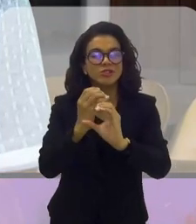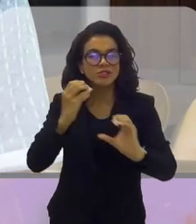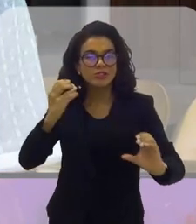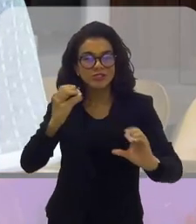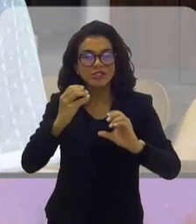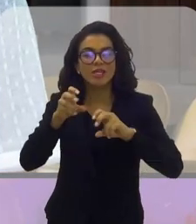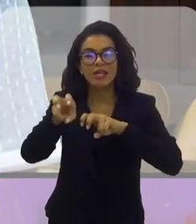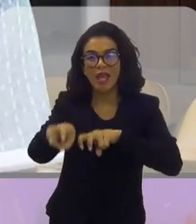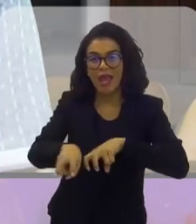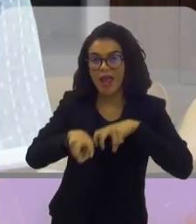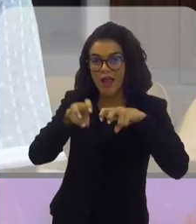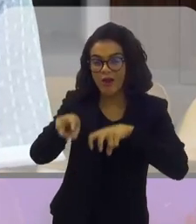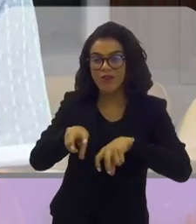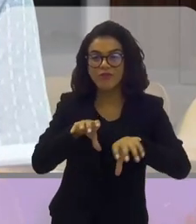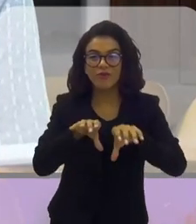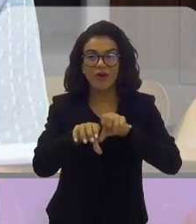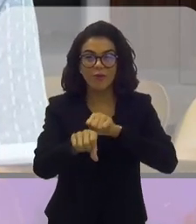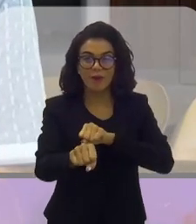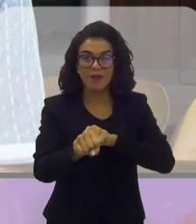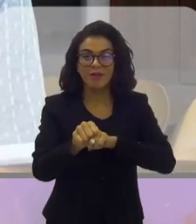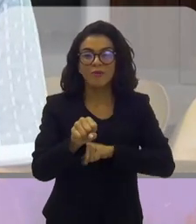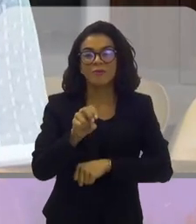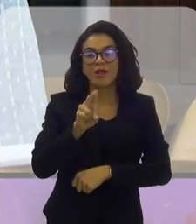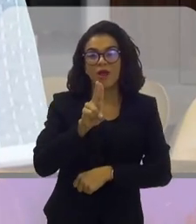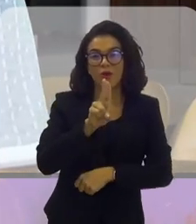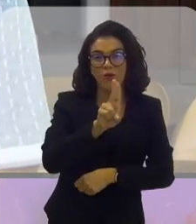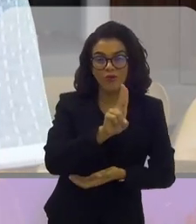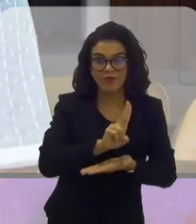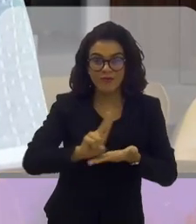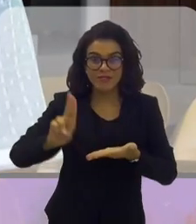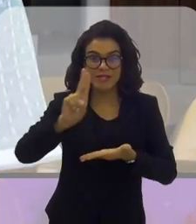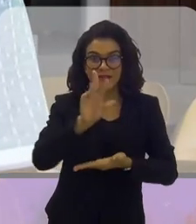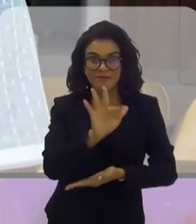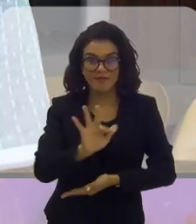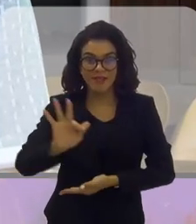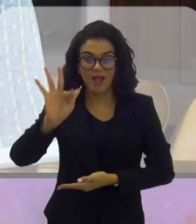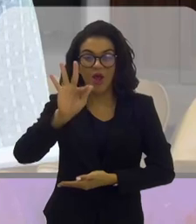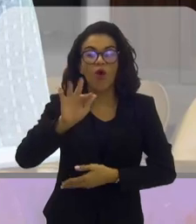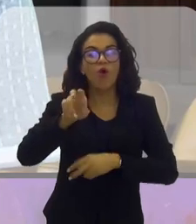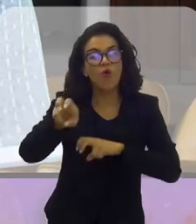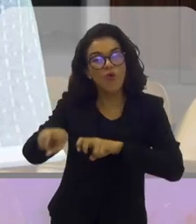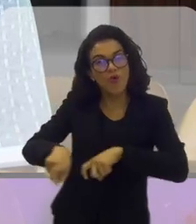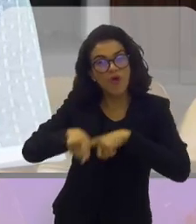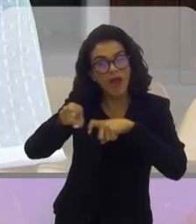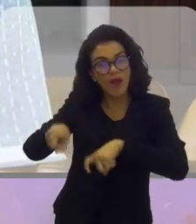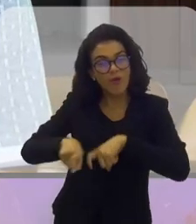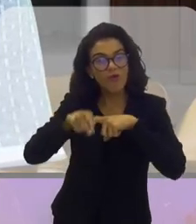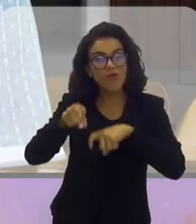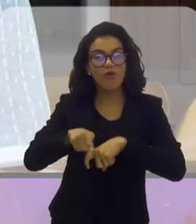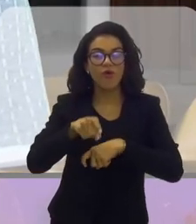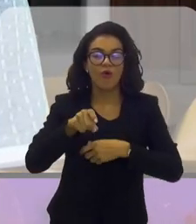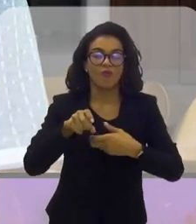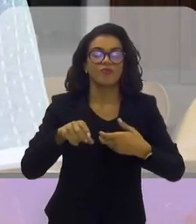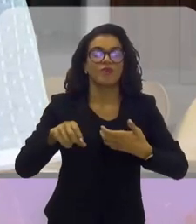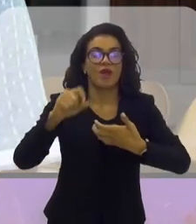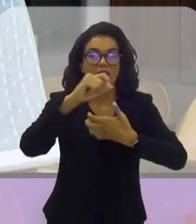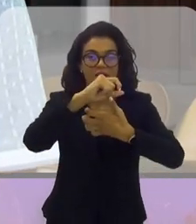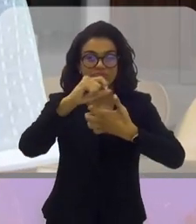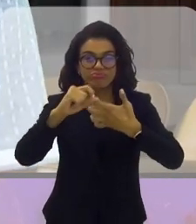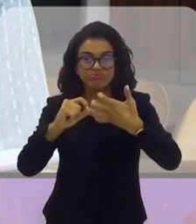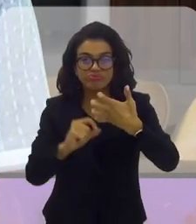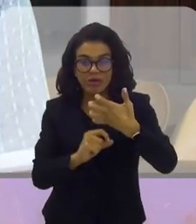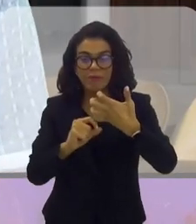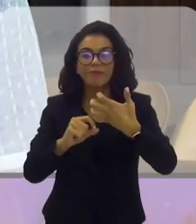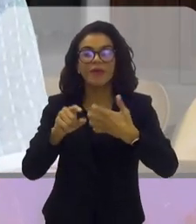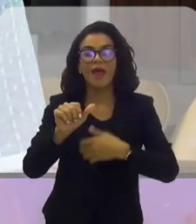agrônomo, formado pela Universidade Federal Rural do Rio de Janeiro, a Universidade Federal, que